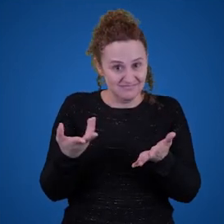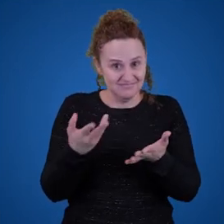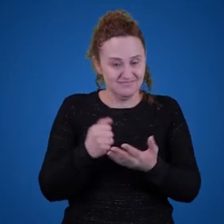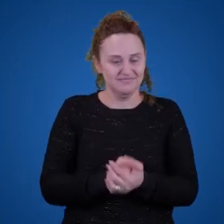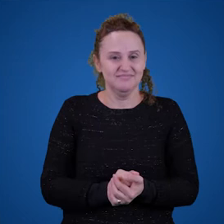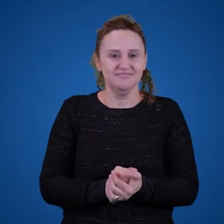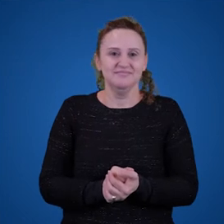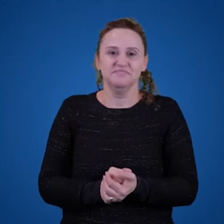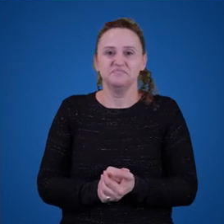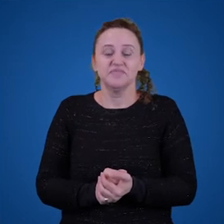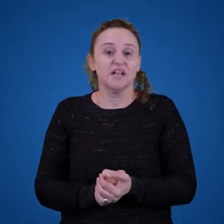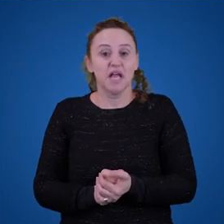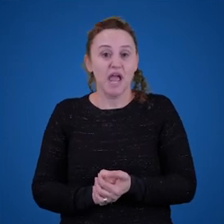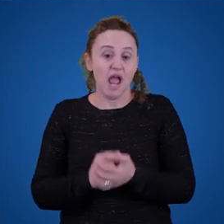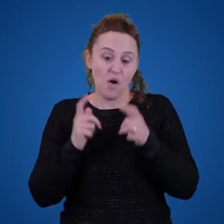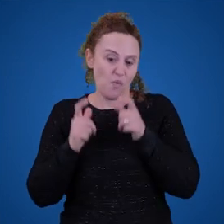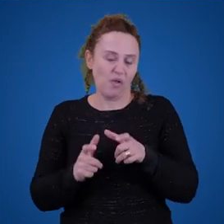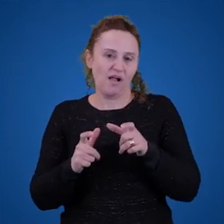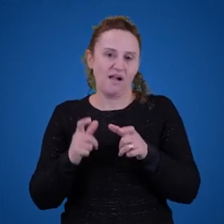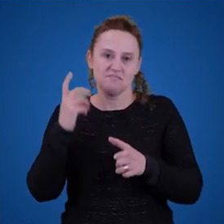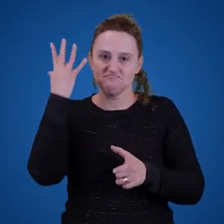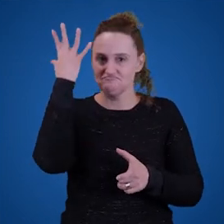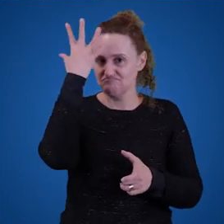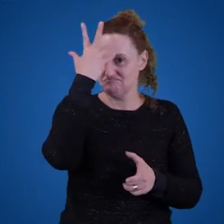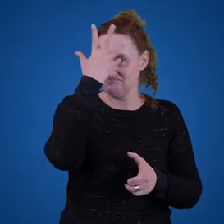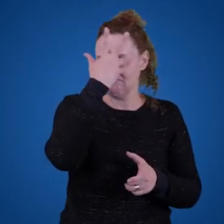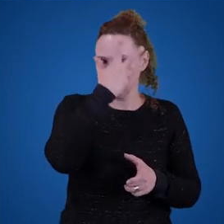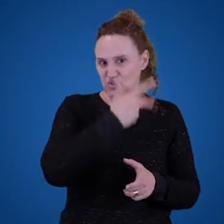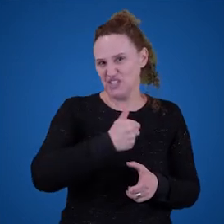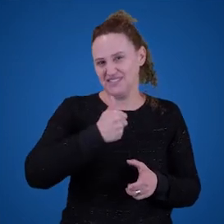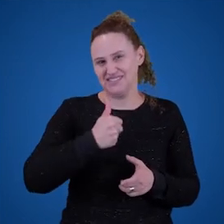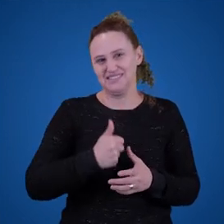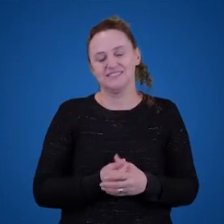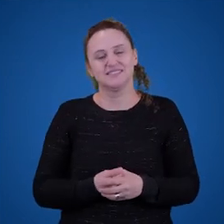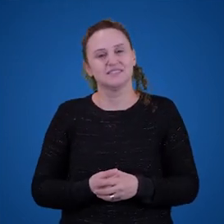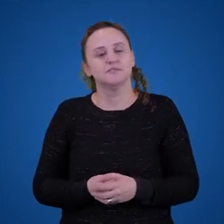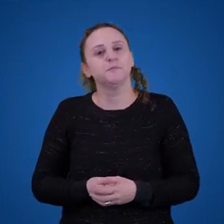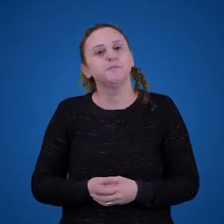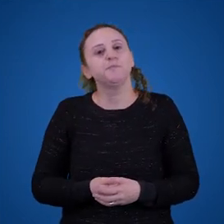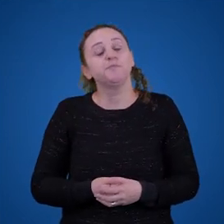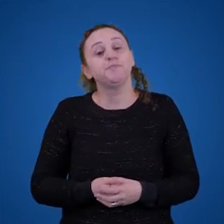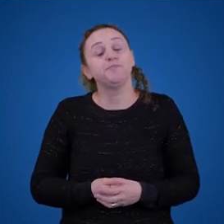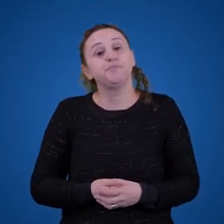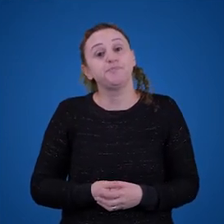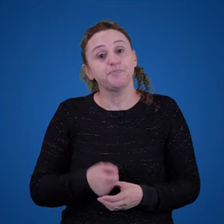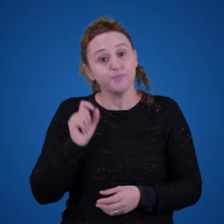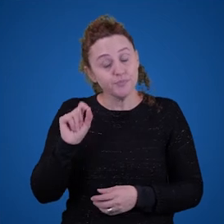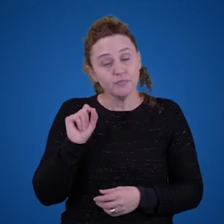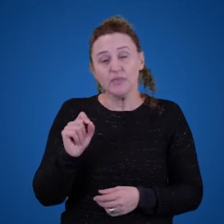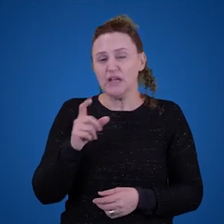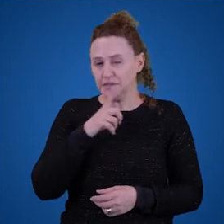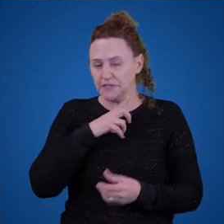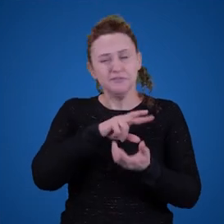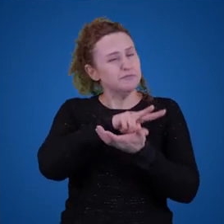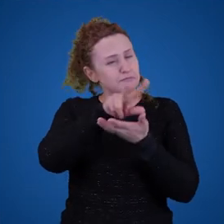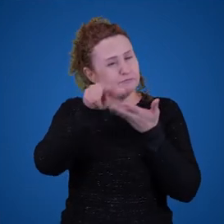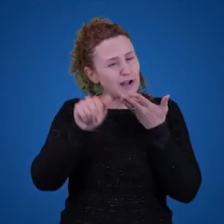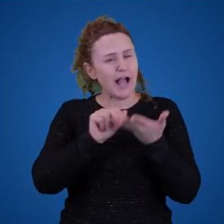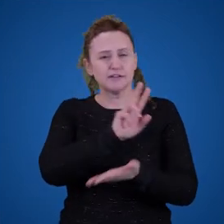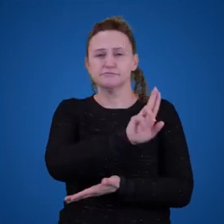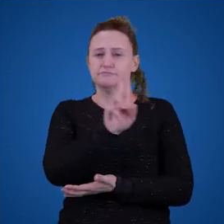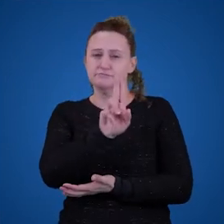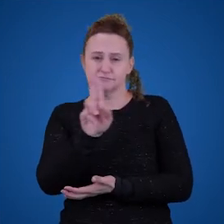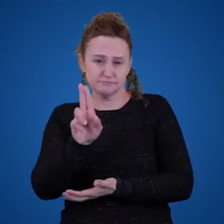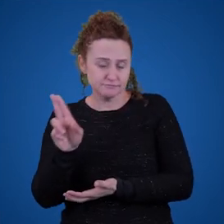Hokkaido lá é um lugar bonito. Hokkaido é uma região do Japão. Então, eu posso dizer vários outros nomes e isso parece